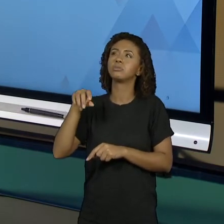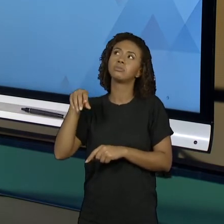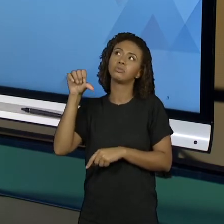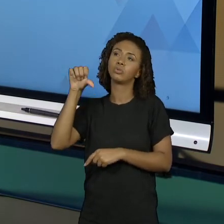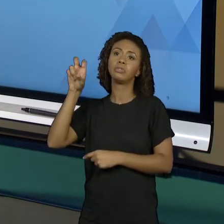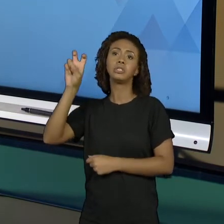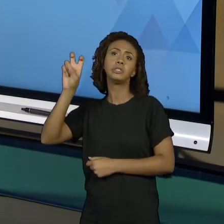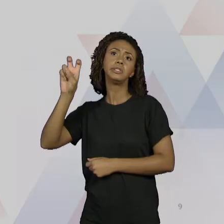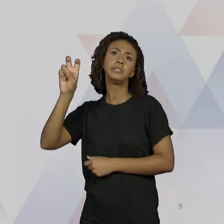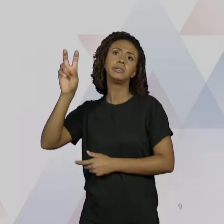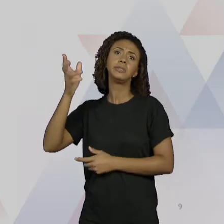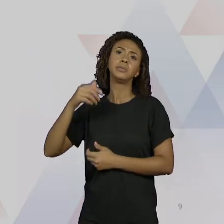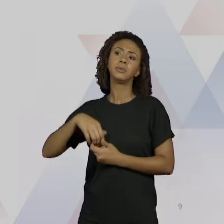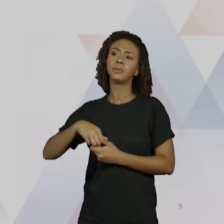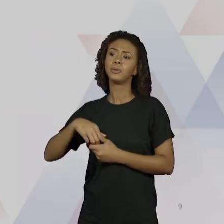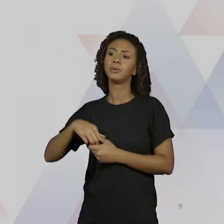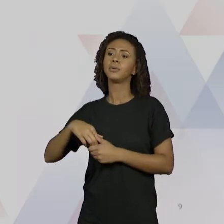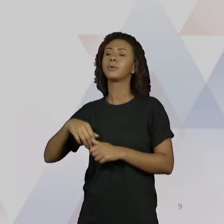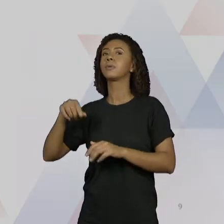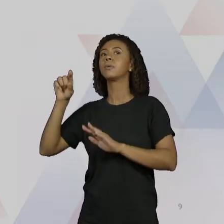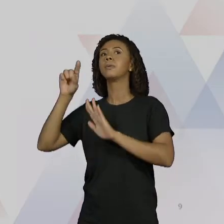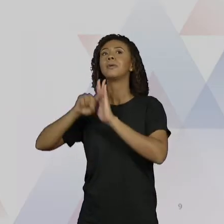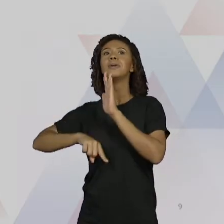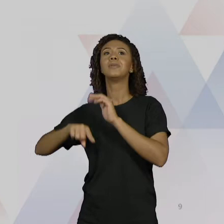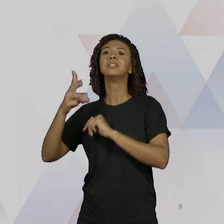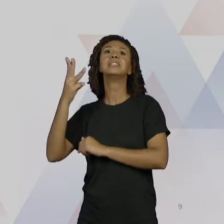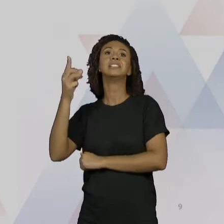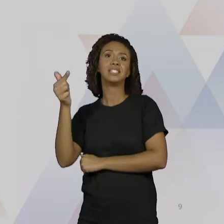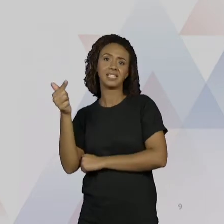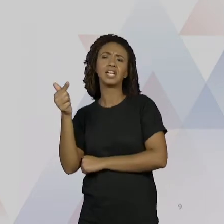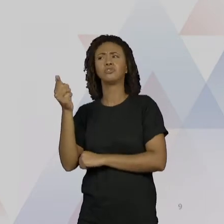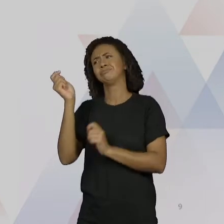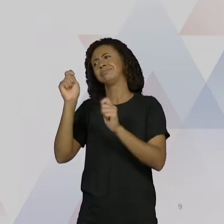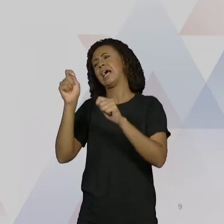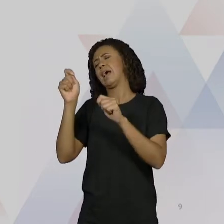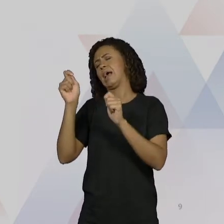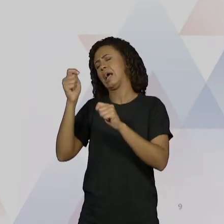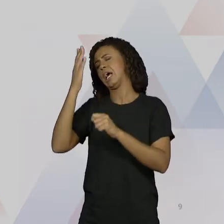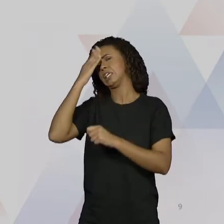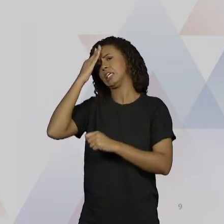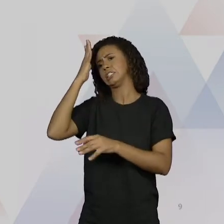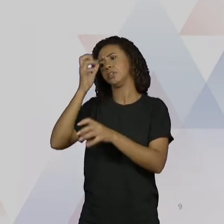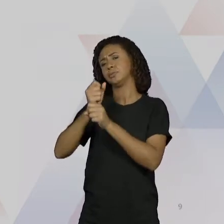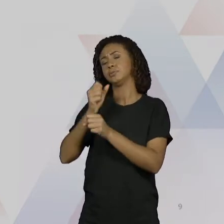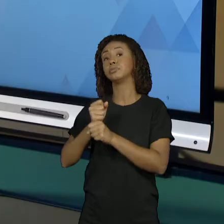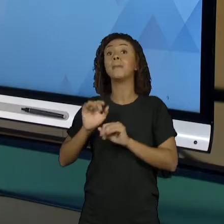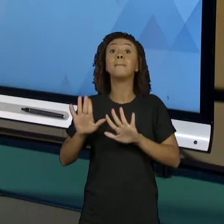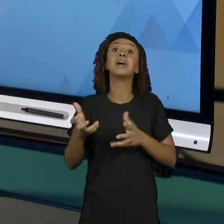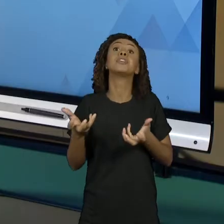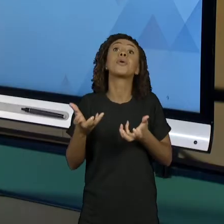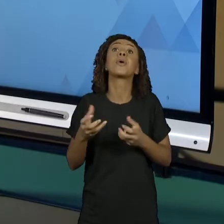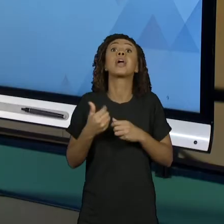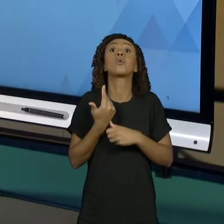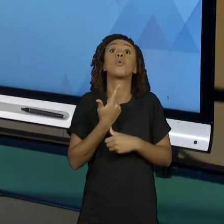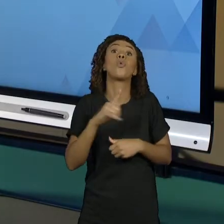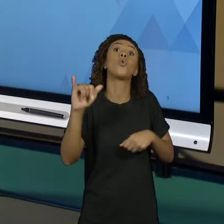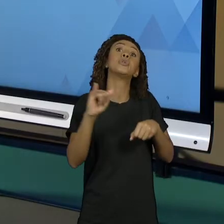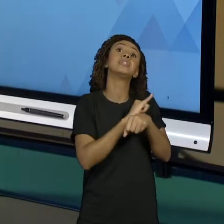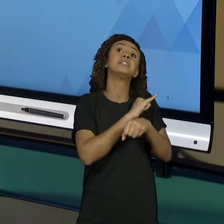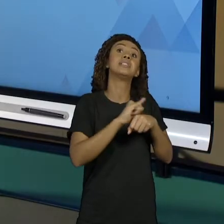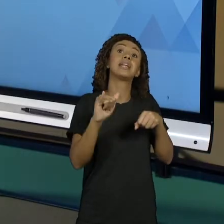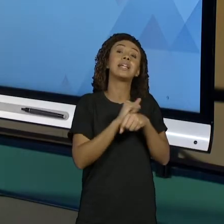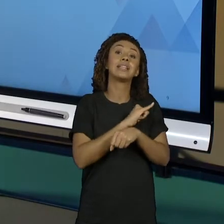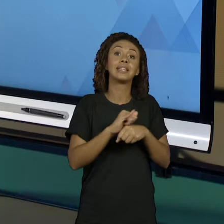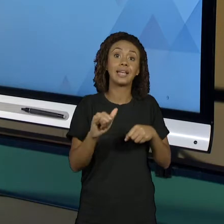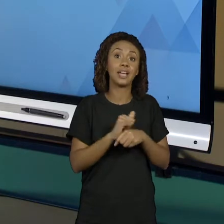95 menos 37. Eu sei fazer essa conta. Mas, eu quero fazer tentando resolver